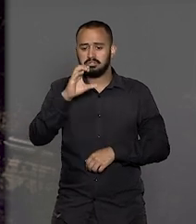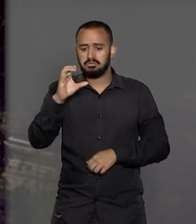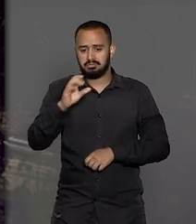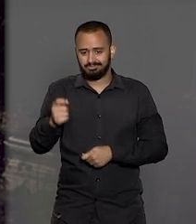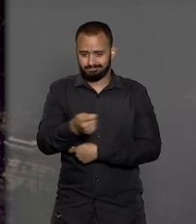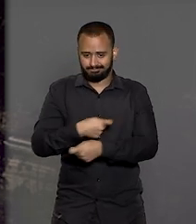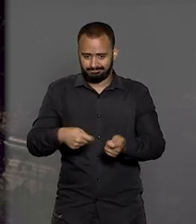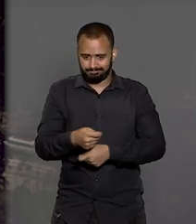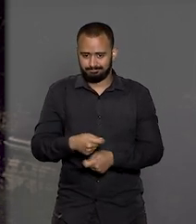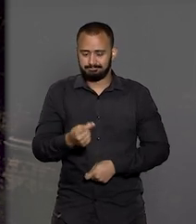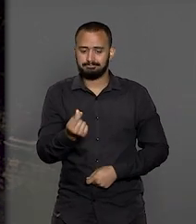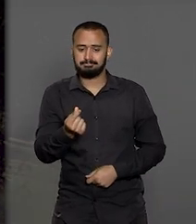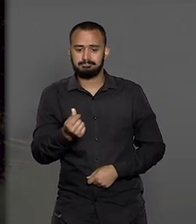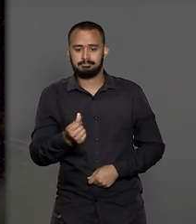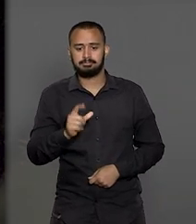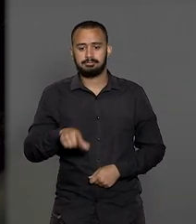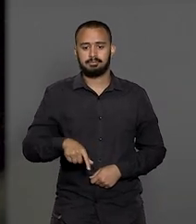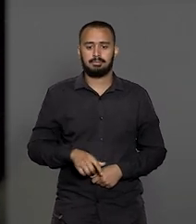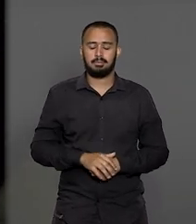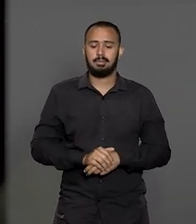Federal do Rio de Janeiro.